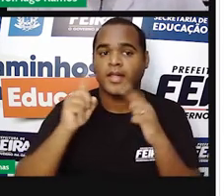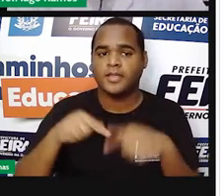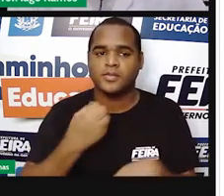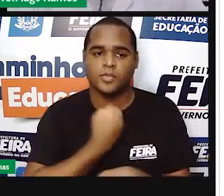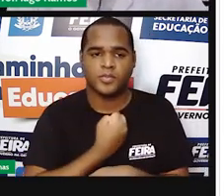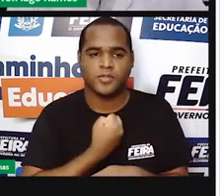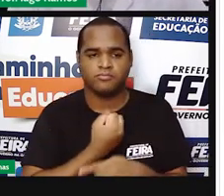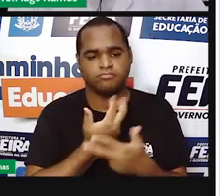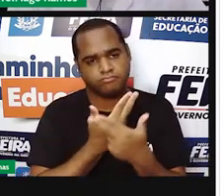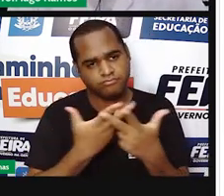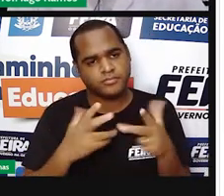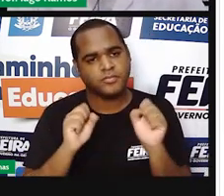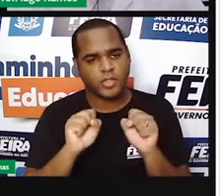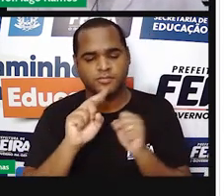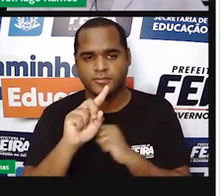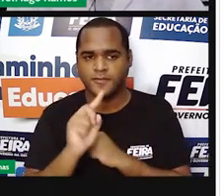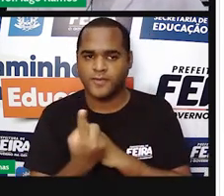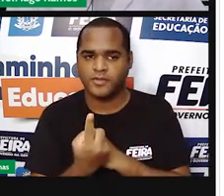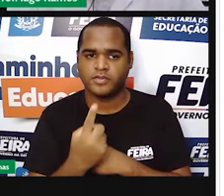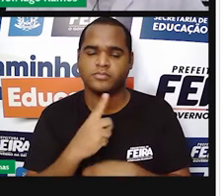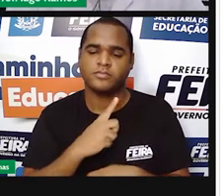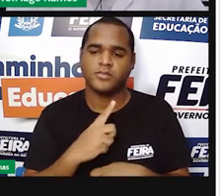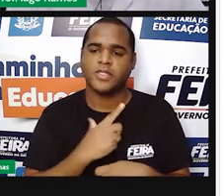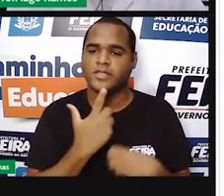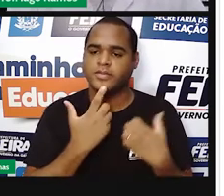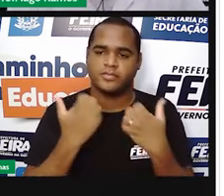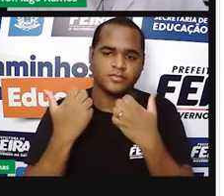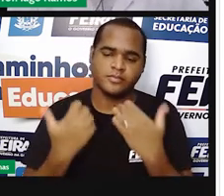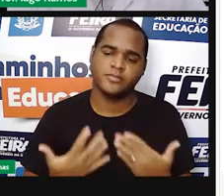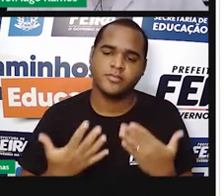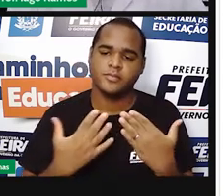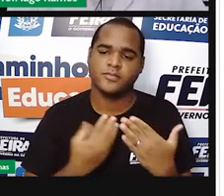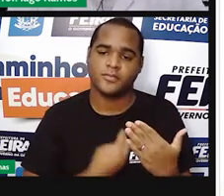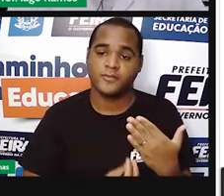vírgula, como esses que estão grifados aqui na situação do Enem,